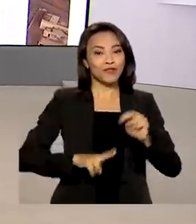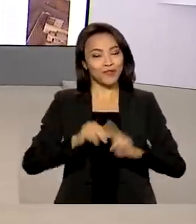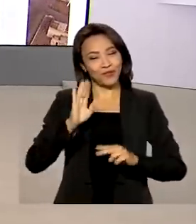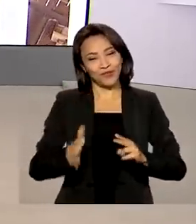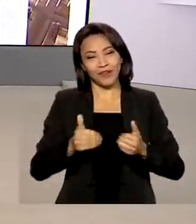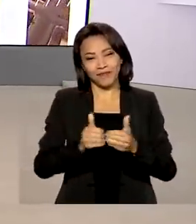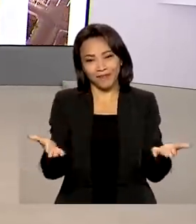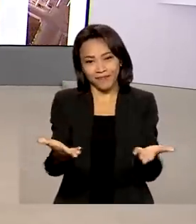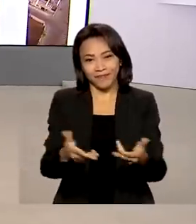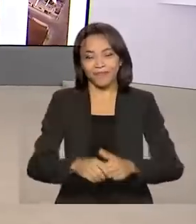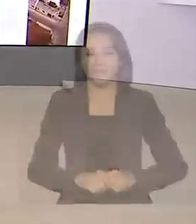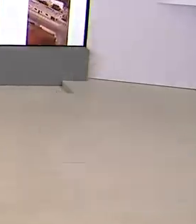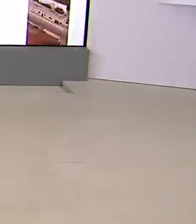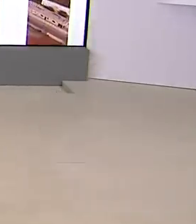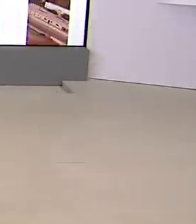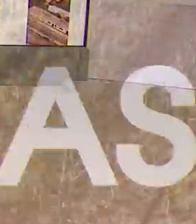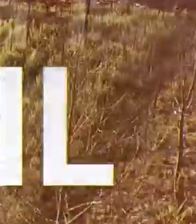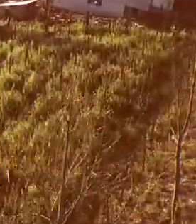Dia já está no ar.